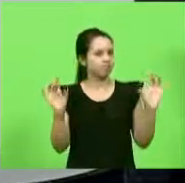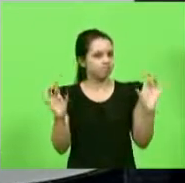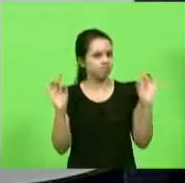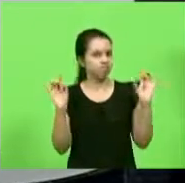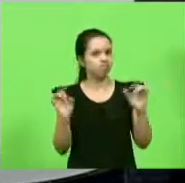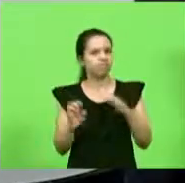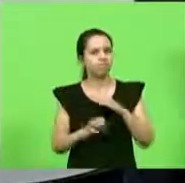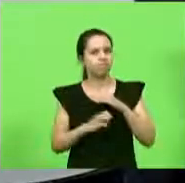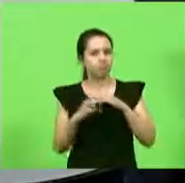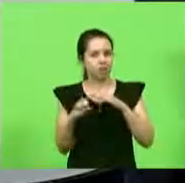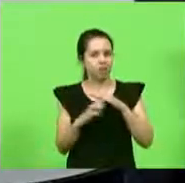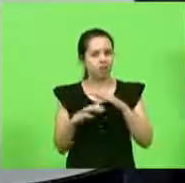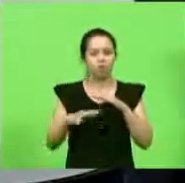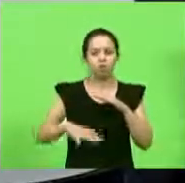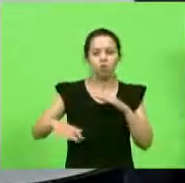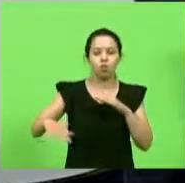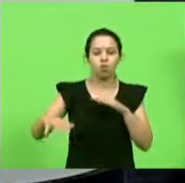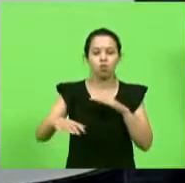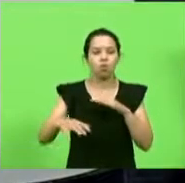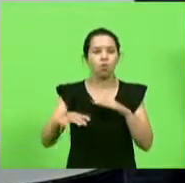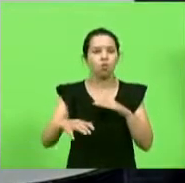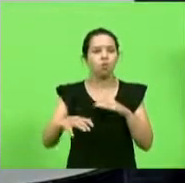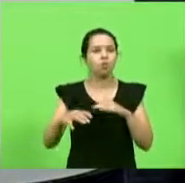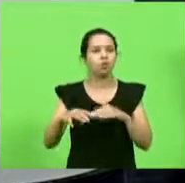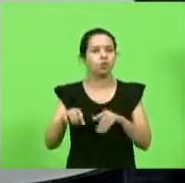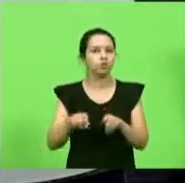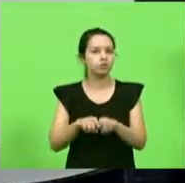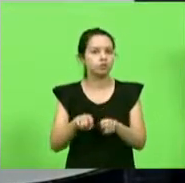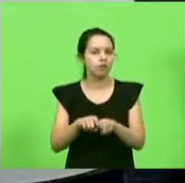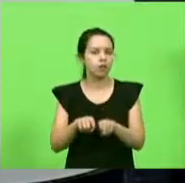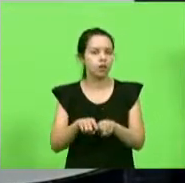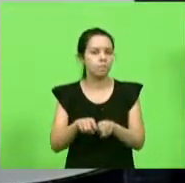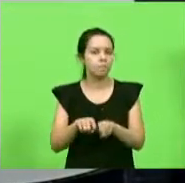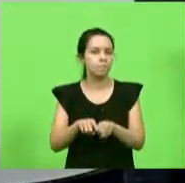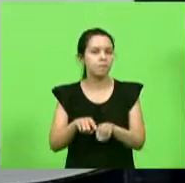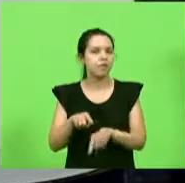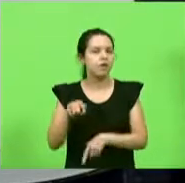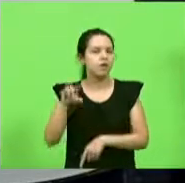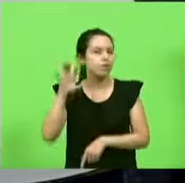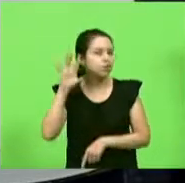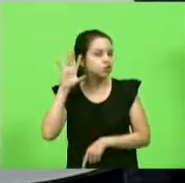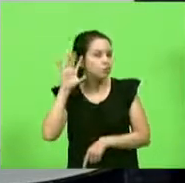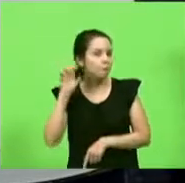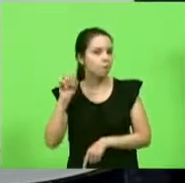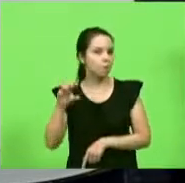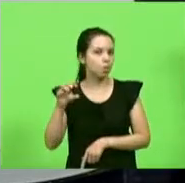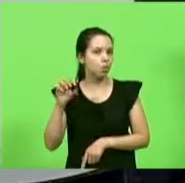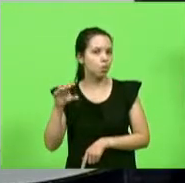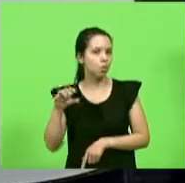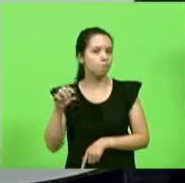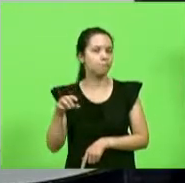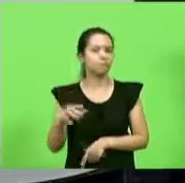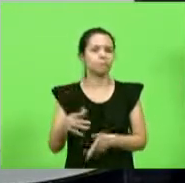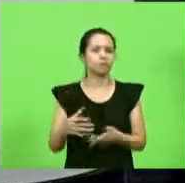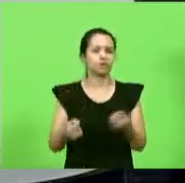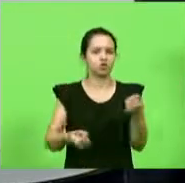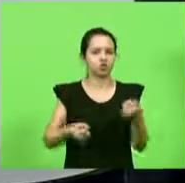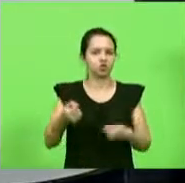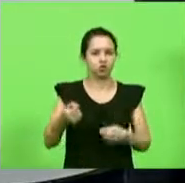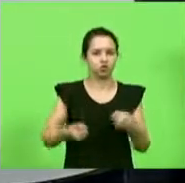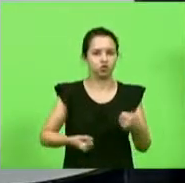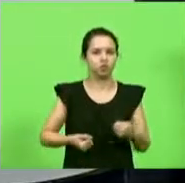do setor de som automotivo que é uma das grandes referências do nosso estado